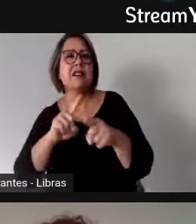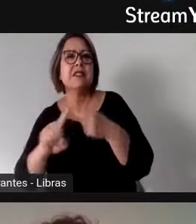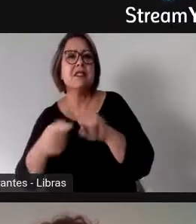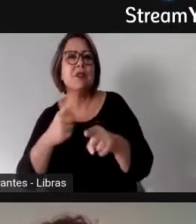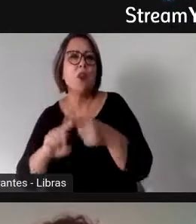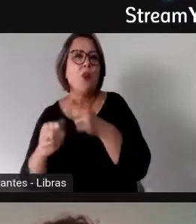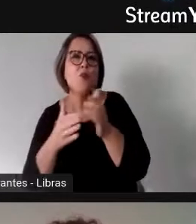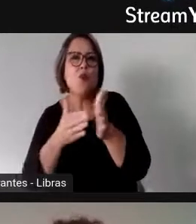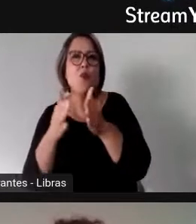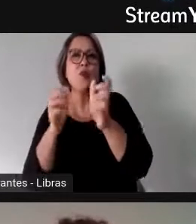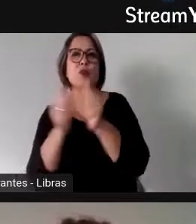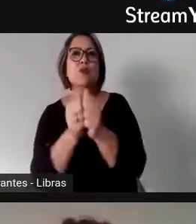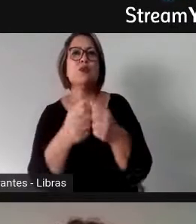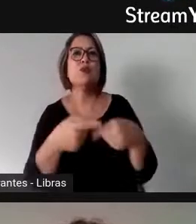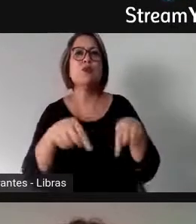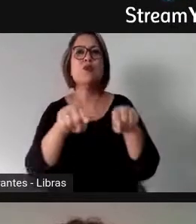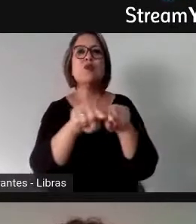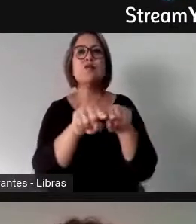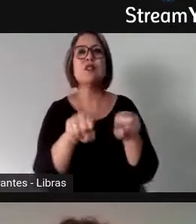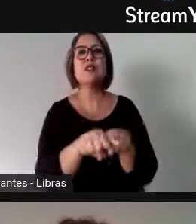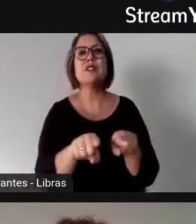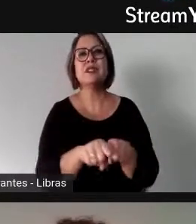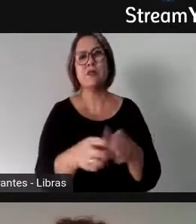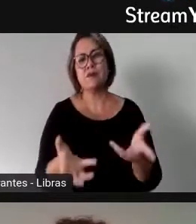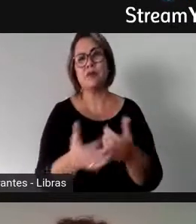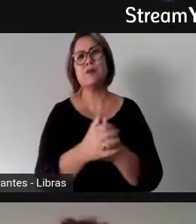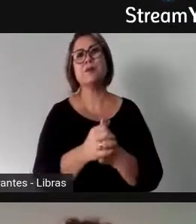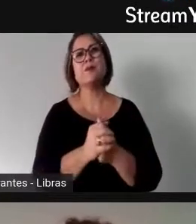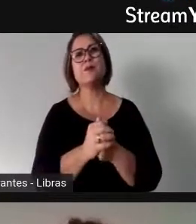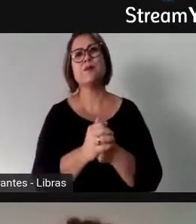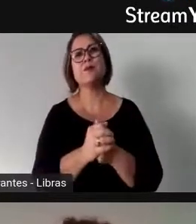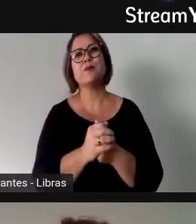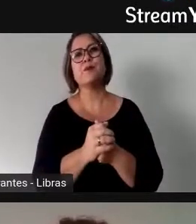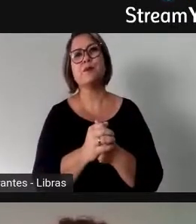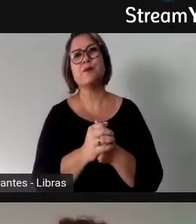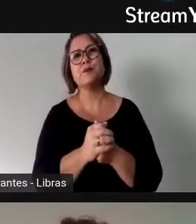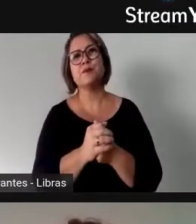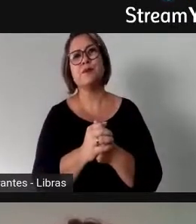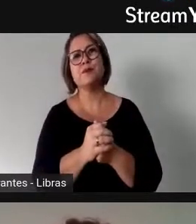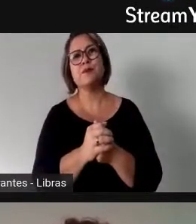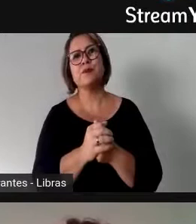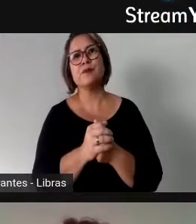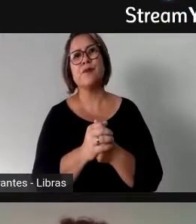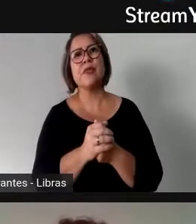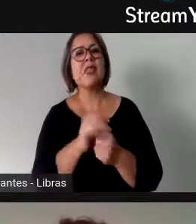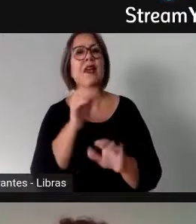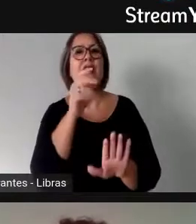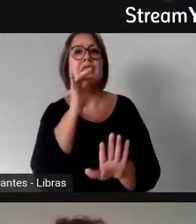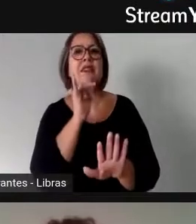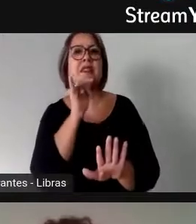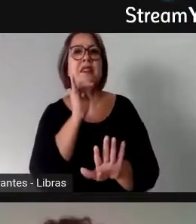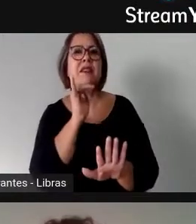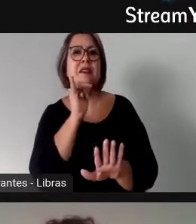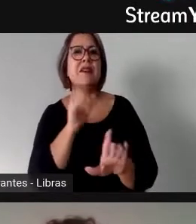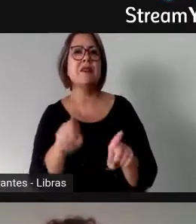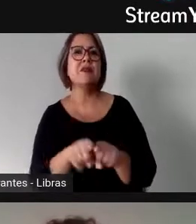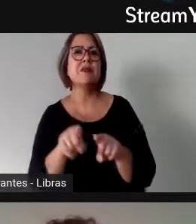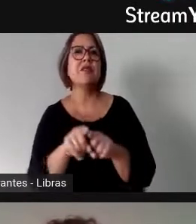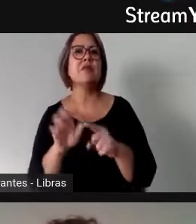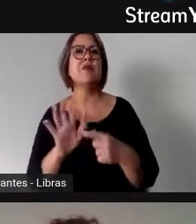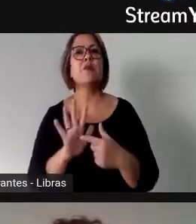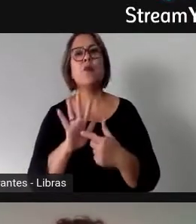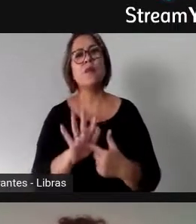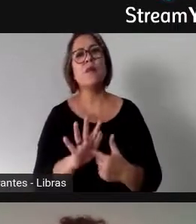machista engolem elas muito, eu estou falando, por exemplo, que o grande exemplo para mim tem sido as